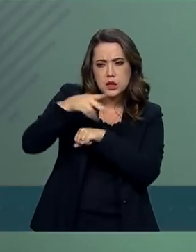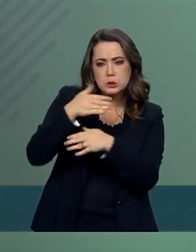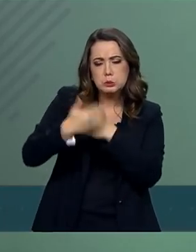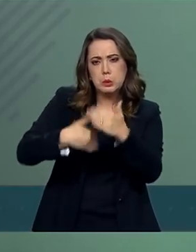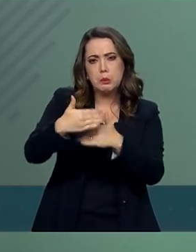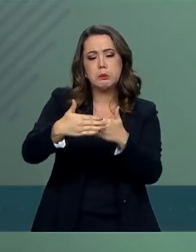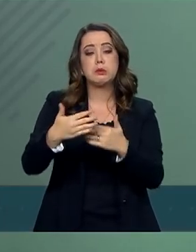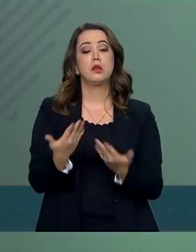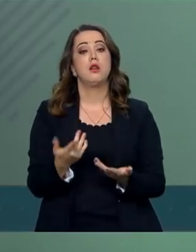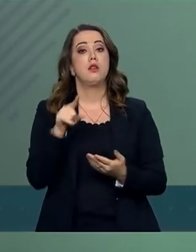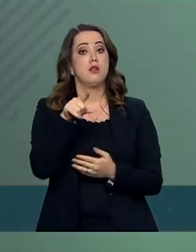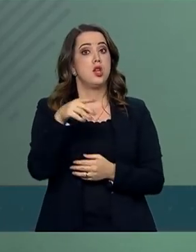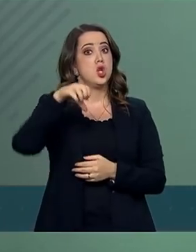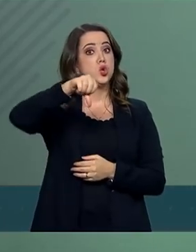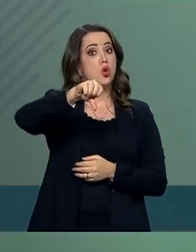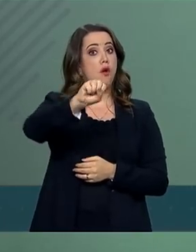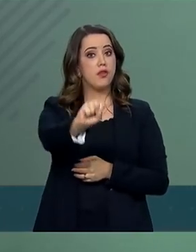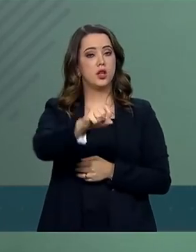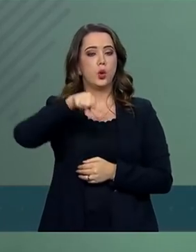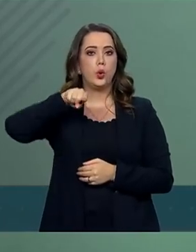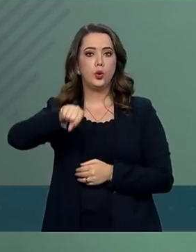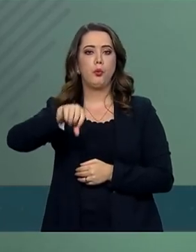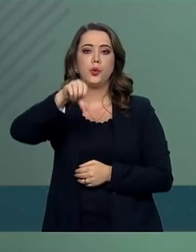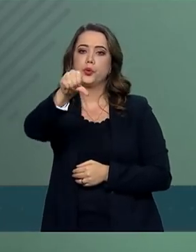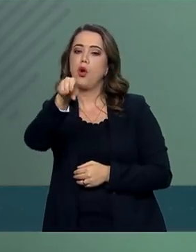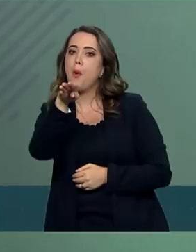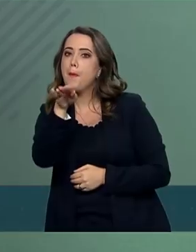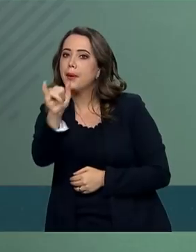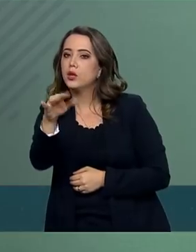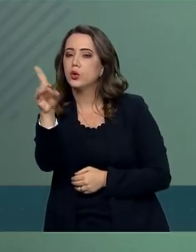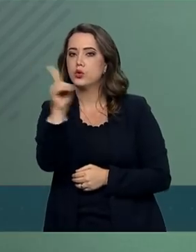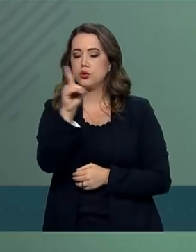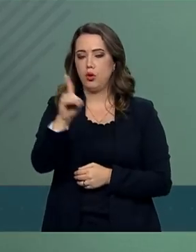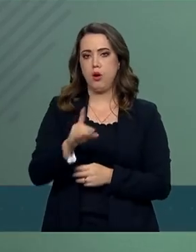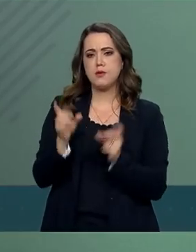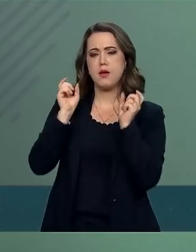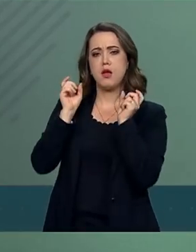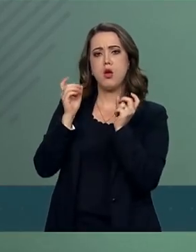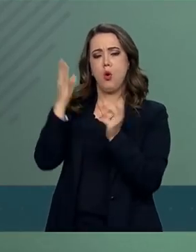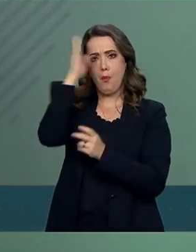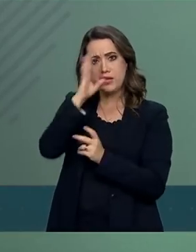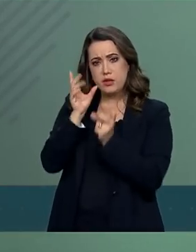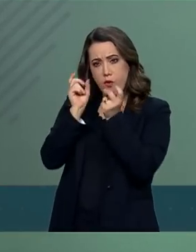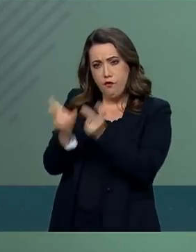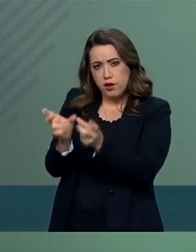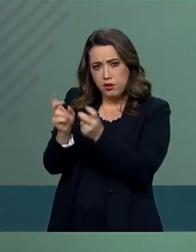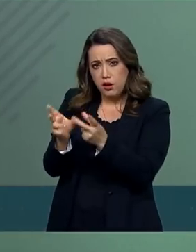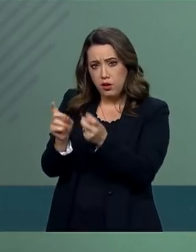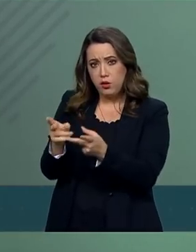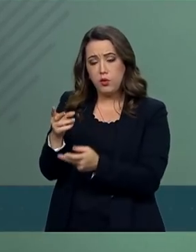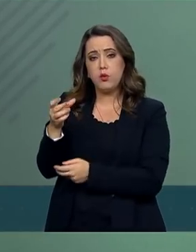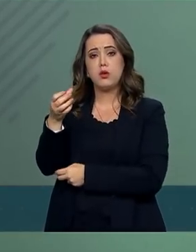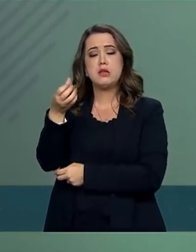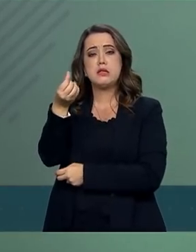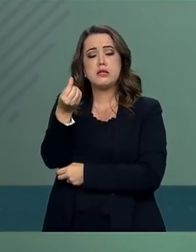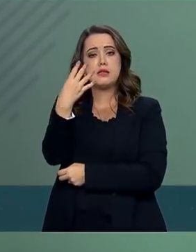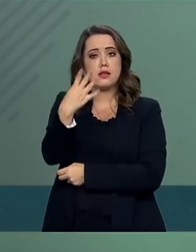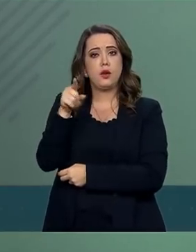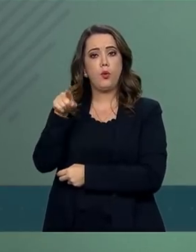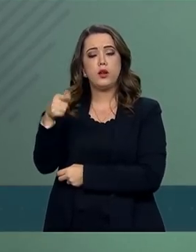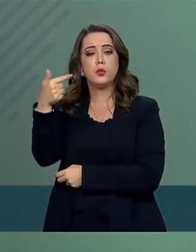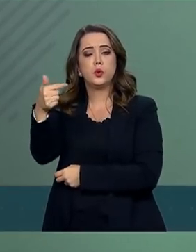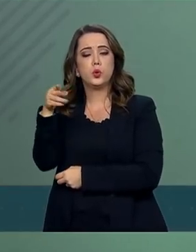,9 bilhões de dólares, exportações de 64,2 bilhões e